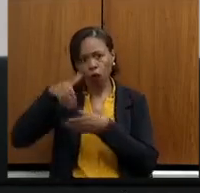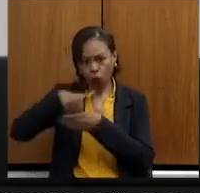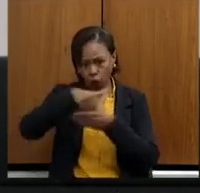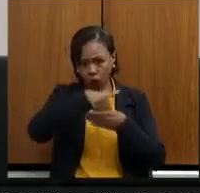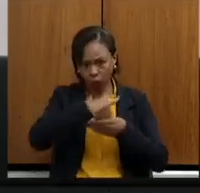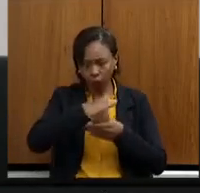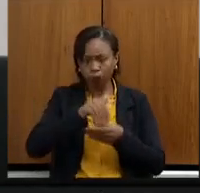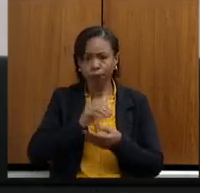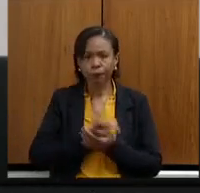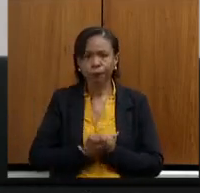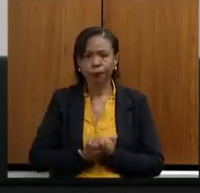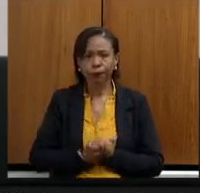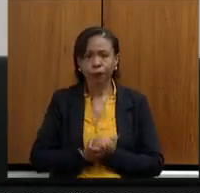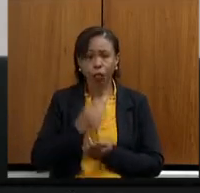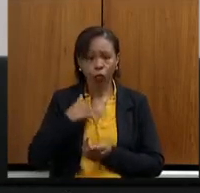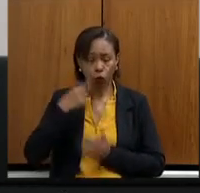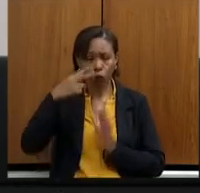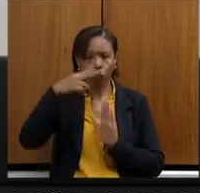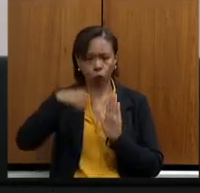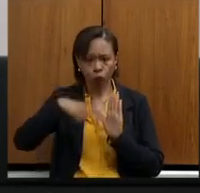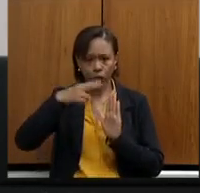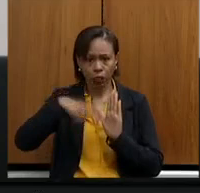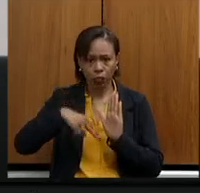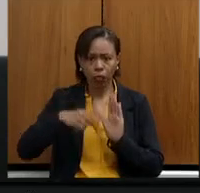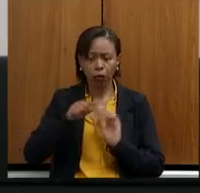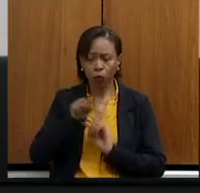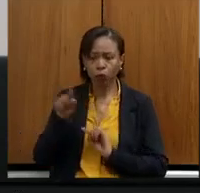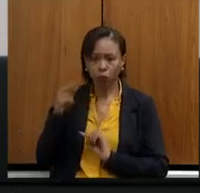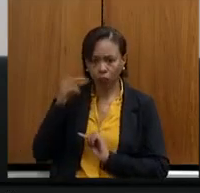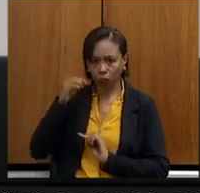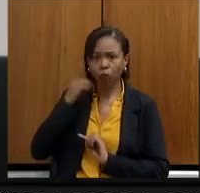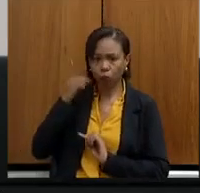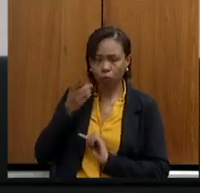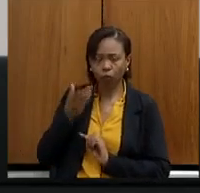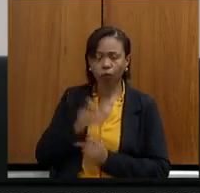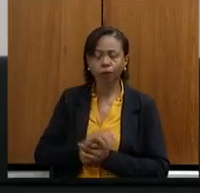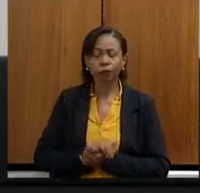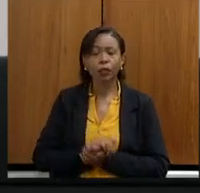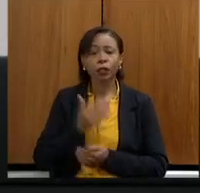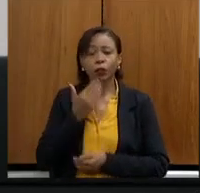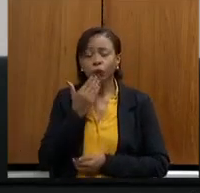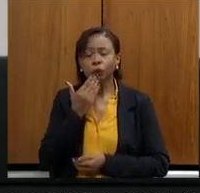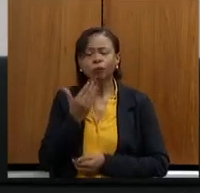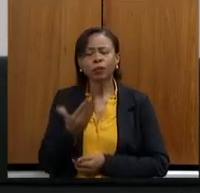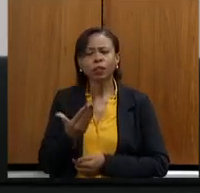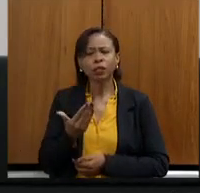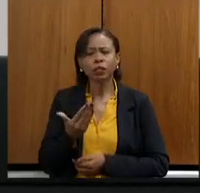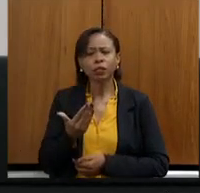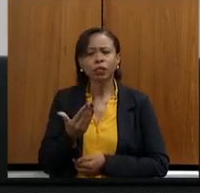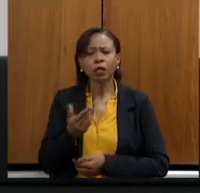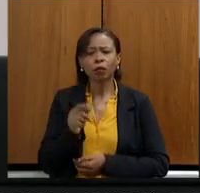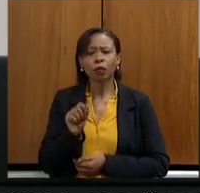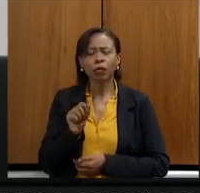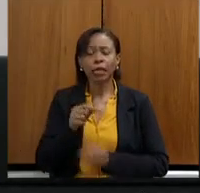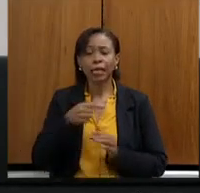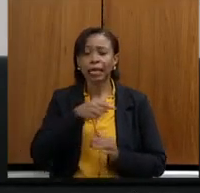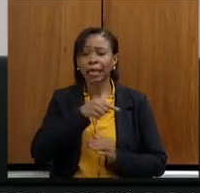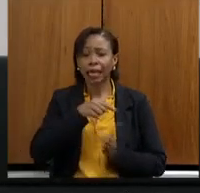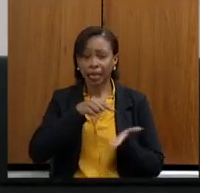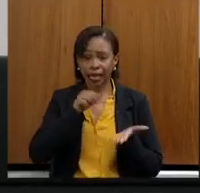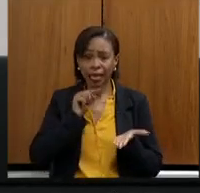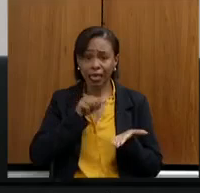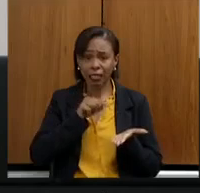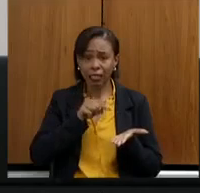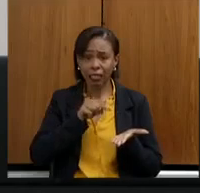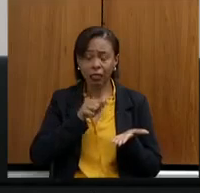fazer a leitura para os deputados e vou pedir para que esses requerimentos, se